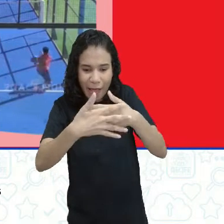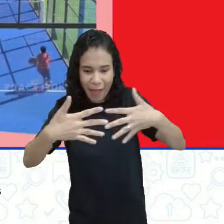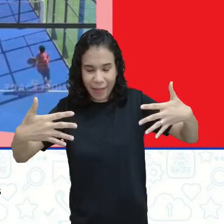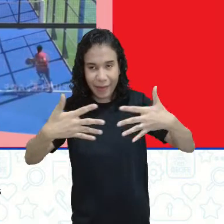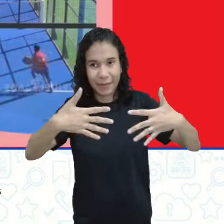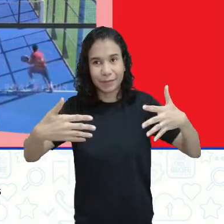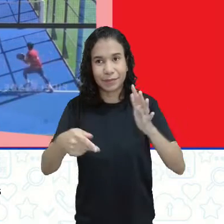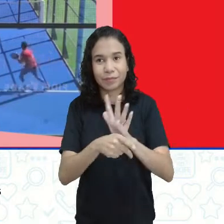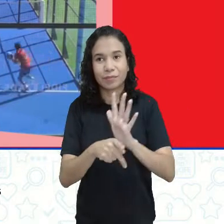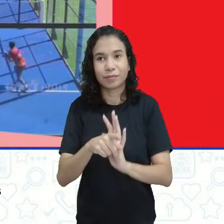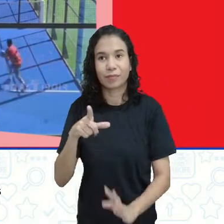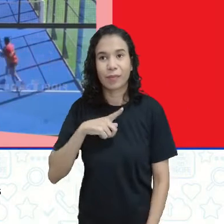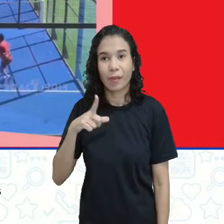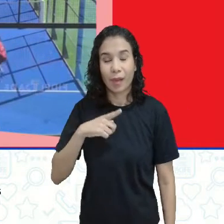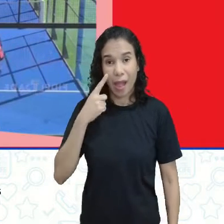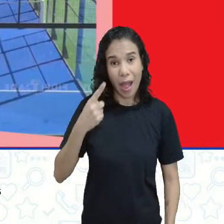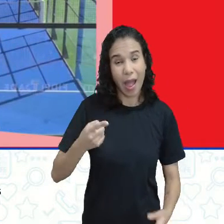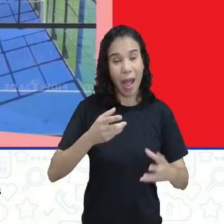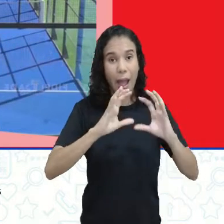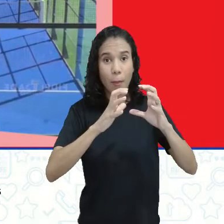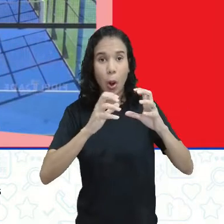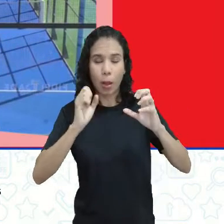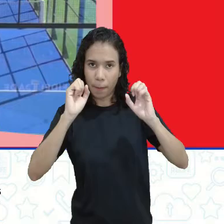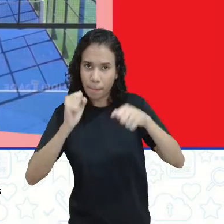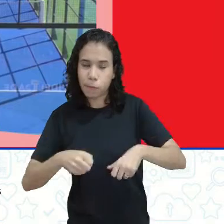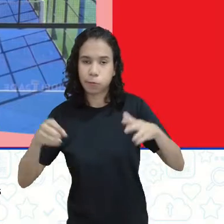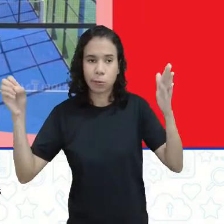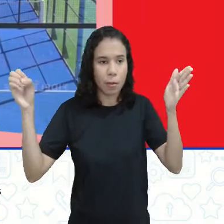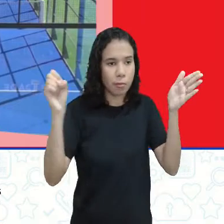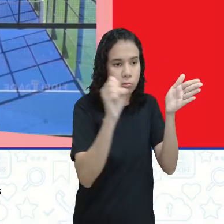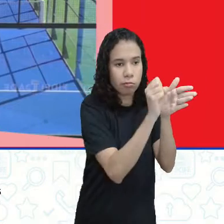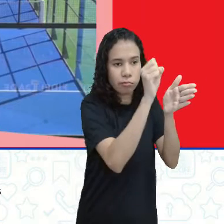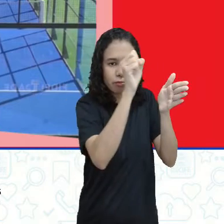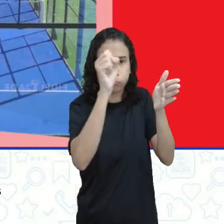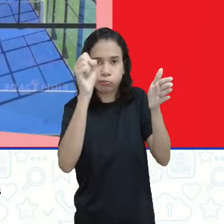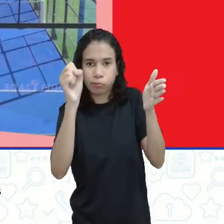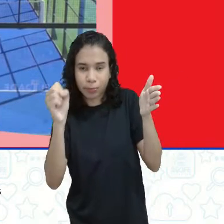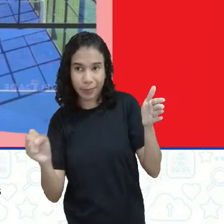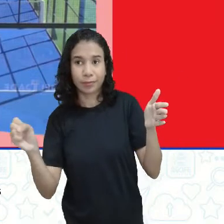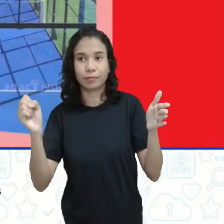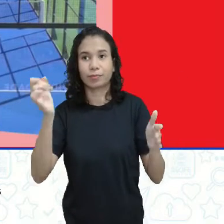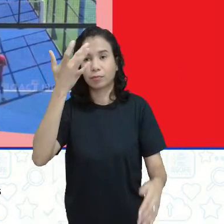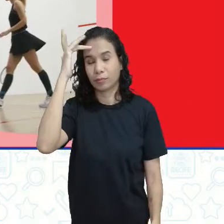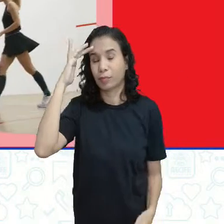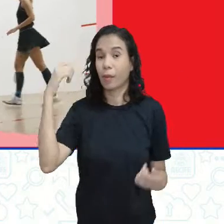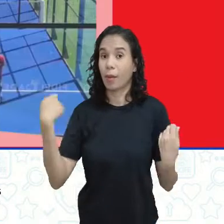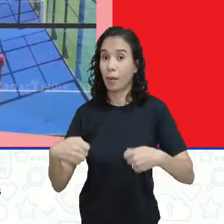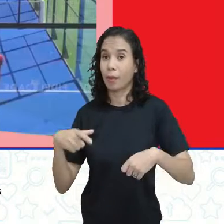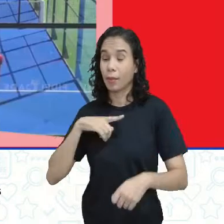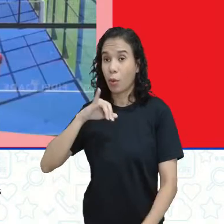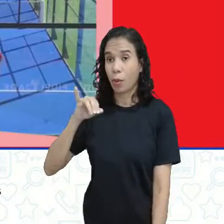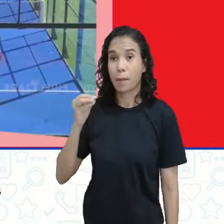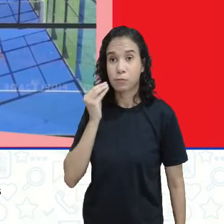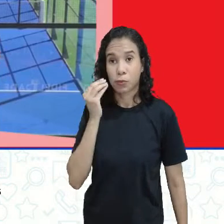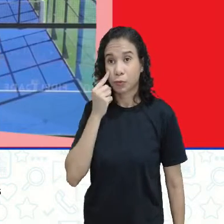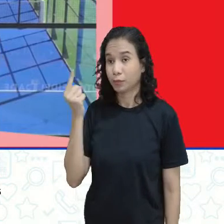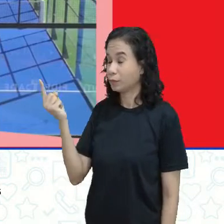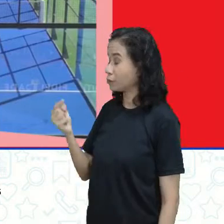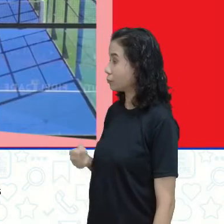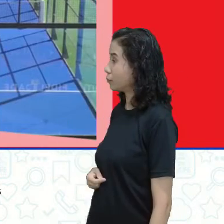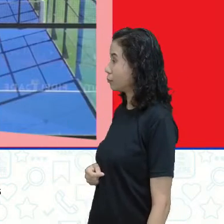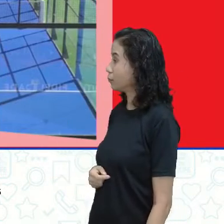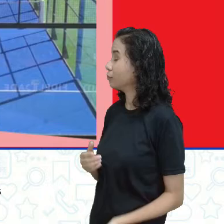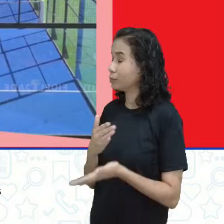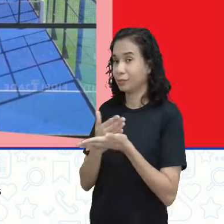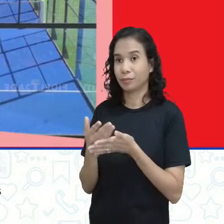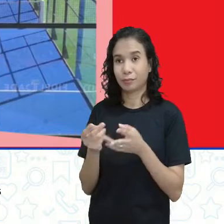momento em que a bola bate, né? A bola pode bater na parede e o adversário ter essa chance. Deixa eu botar de novo aqui, ó, do